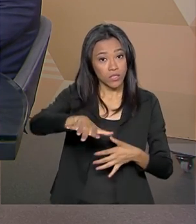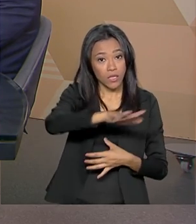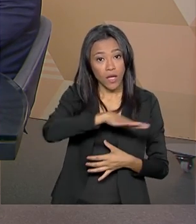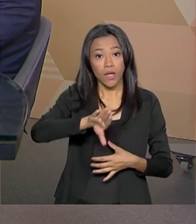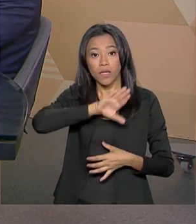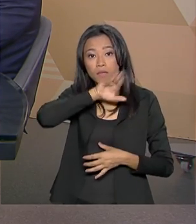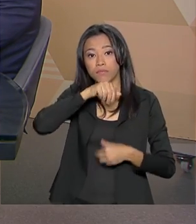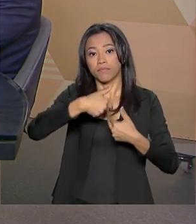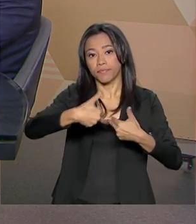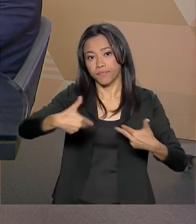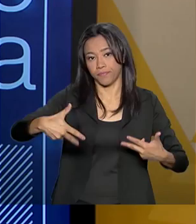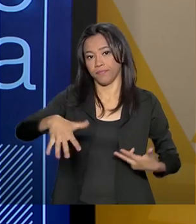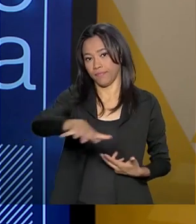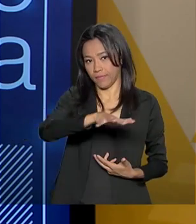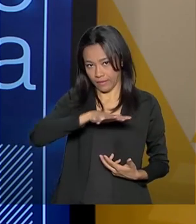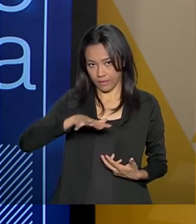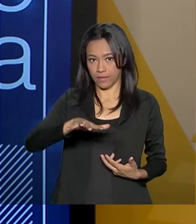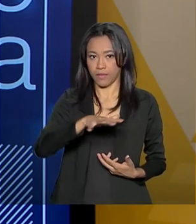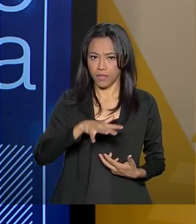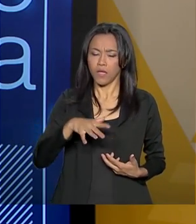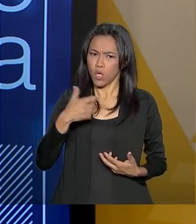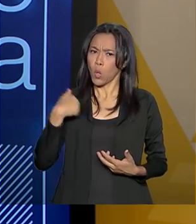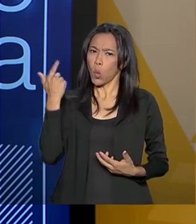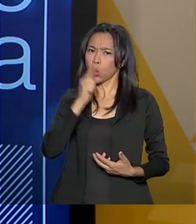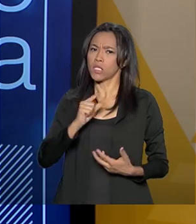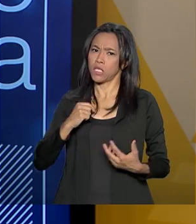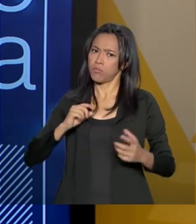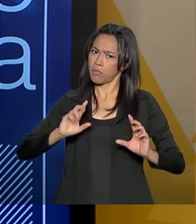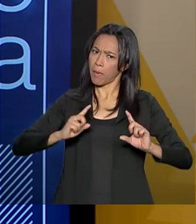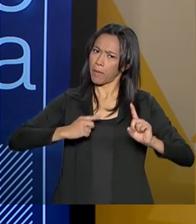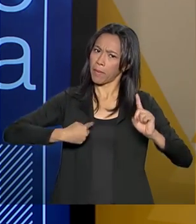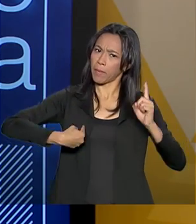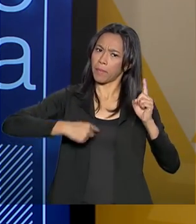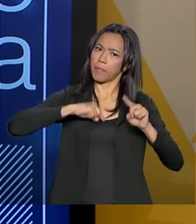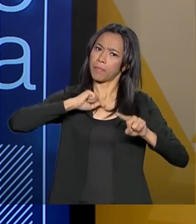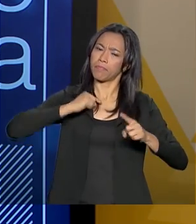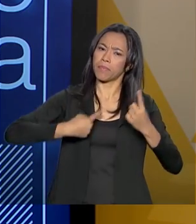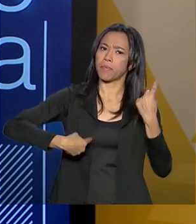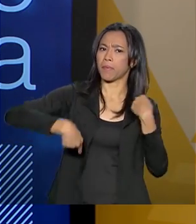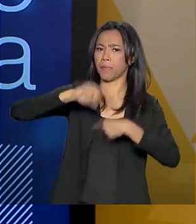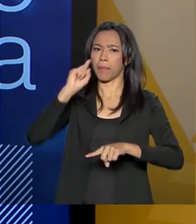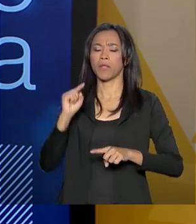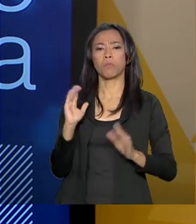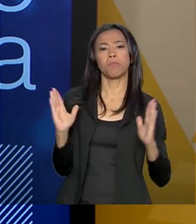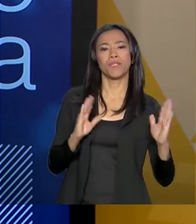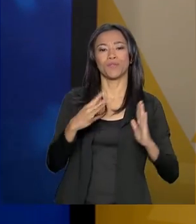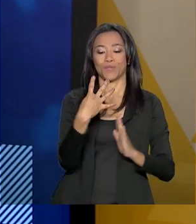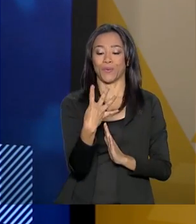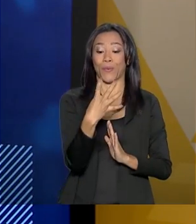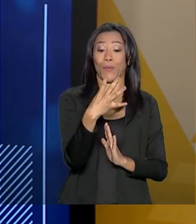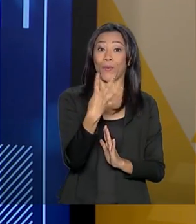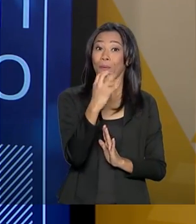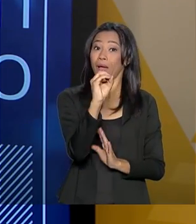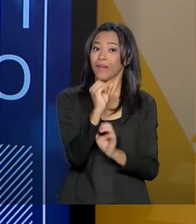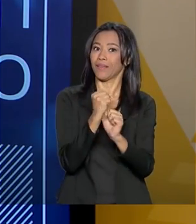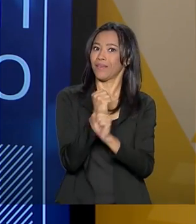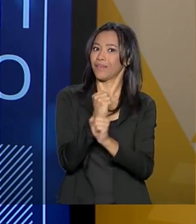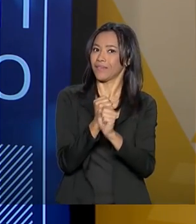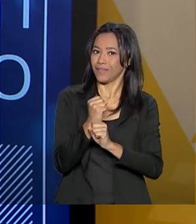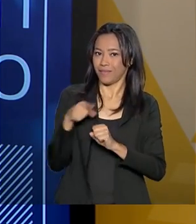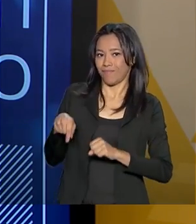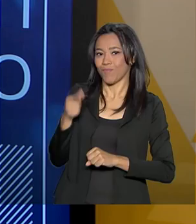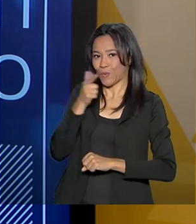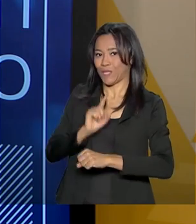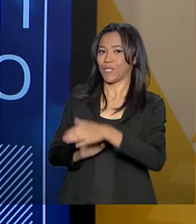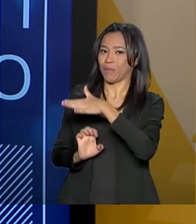Isso se conseguiu ao longo dos 40 anos, mas para a gente continuar a ter essa